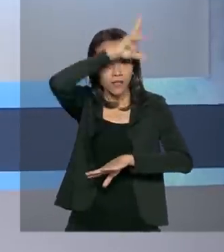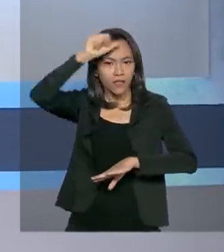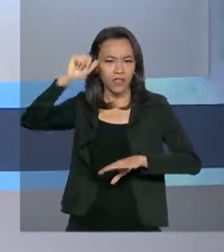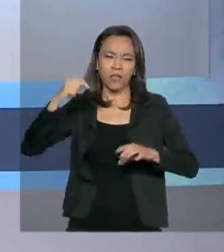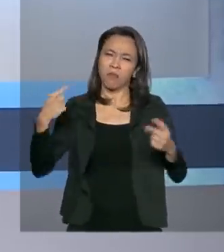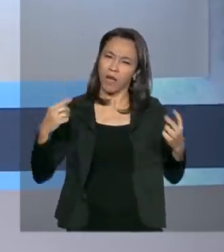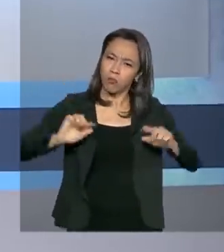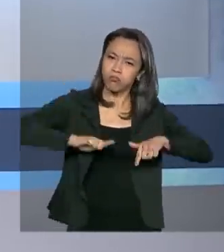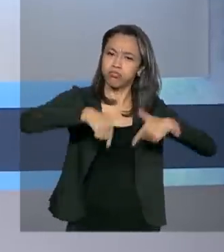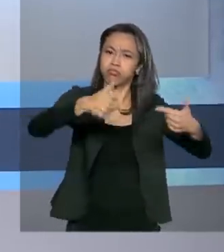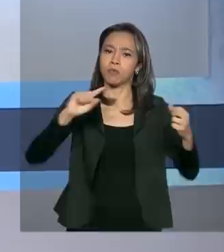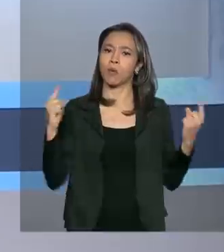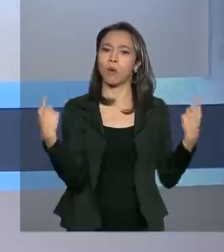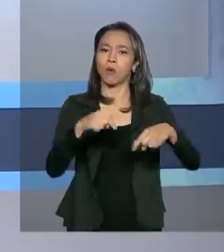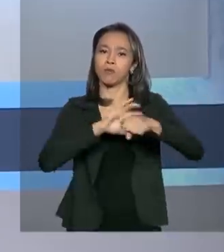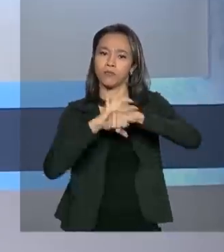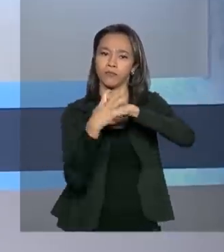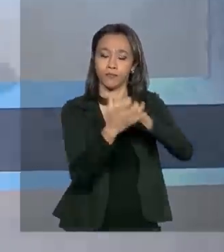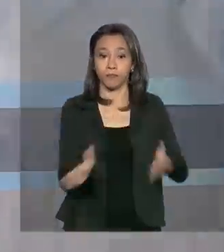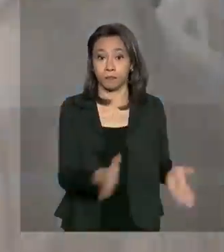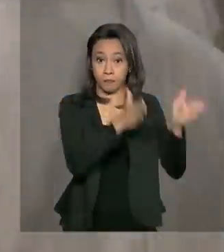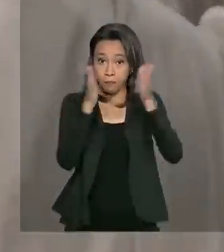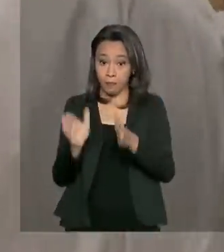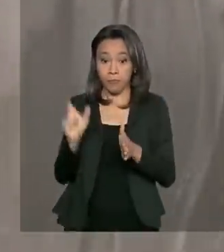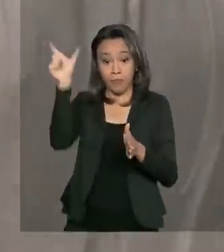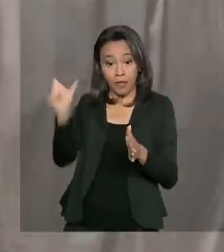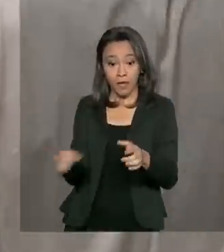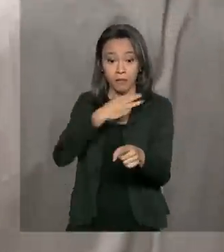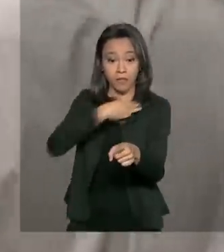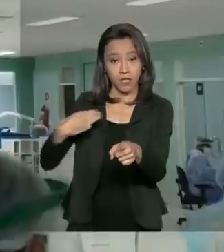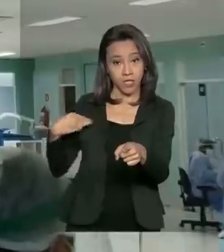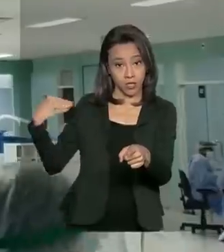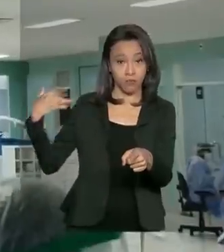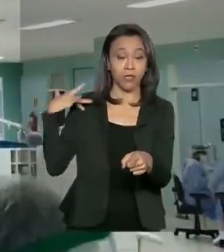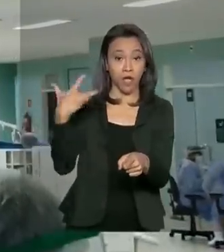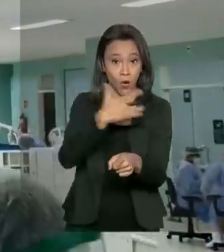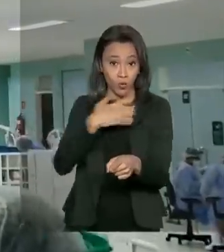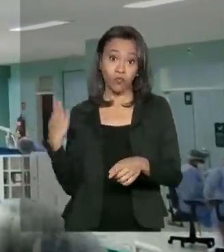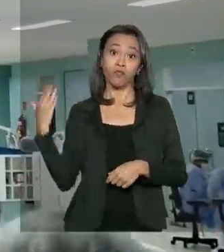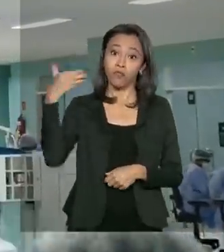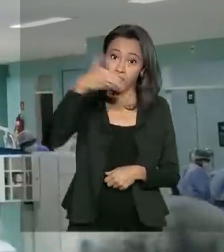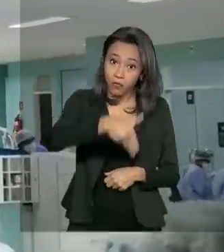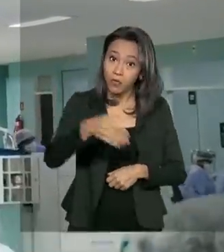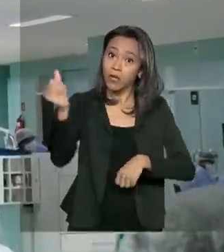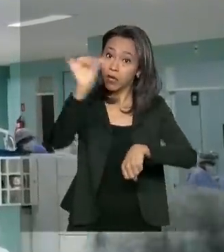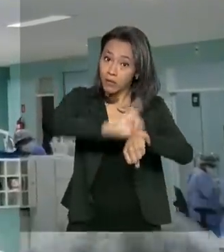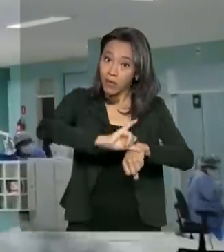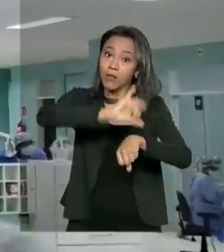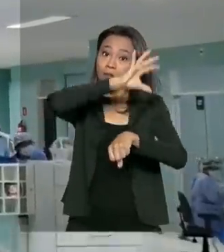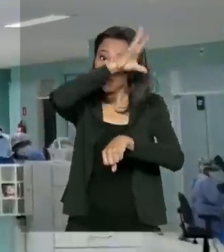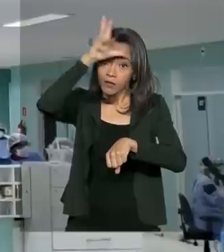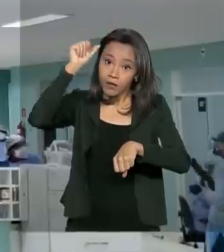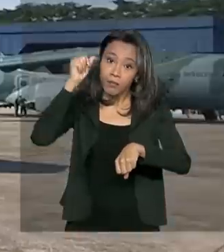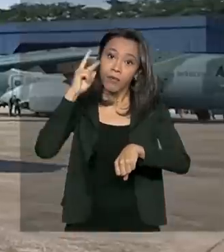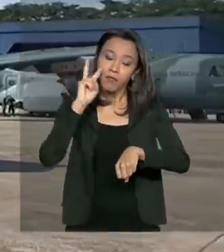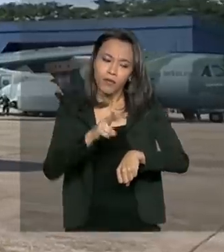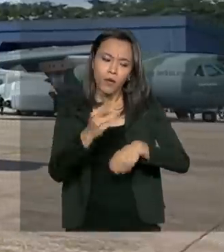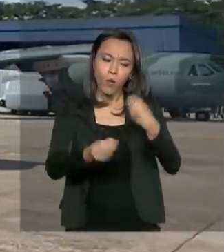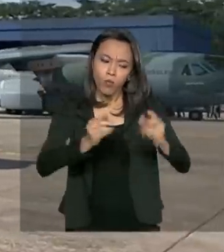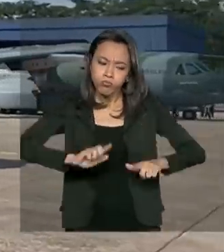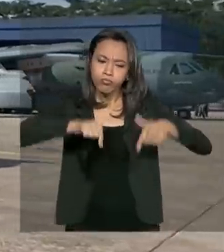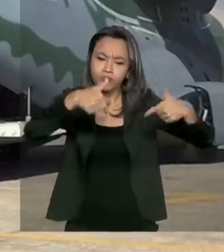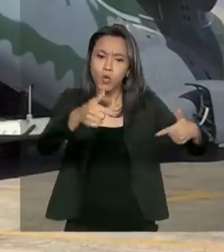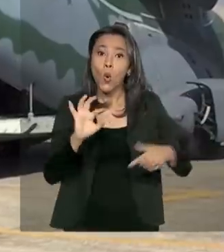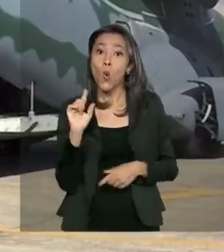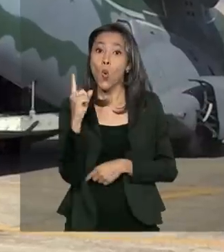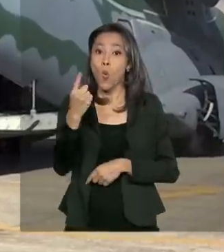-19. Ministro da Saúde foi a Manaus ver de perto as ações de combate à doença. Foram enviados ao Estado 1